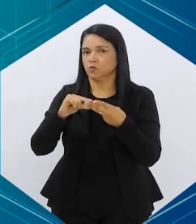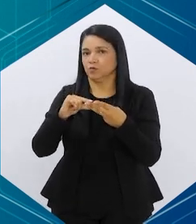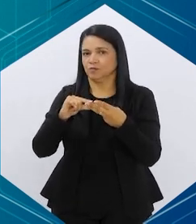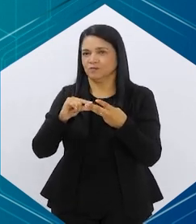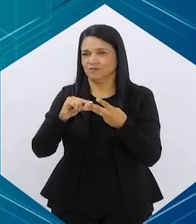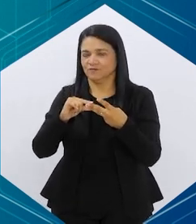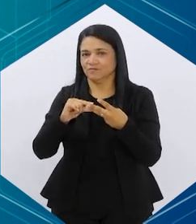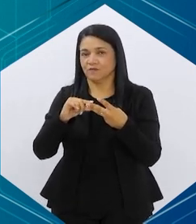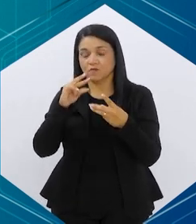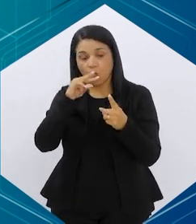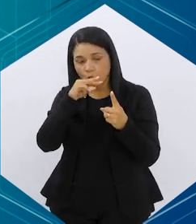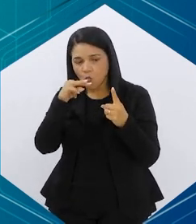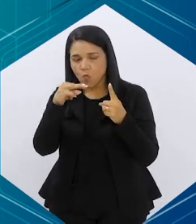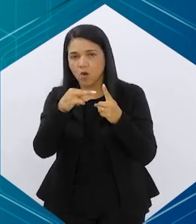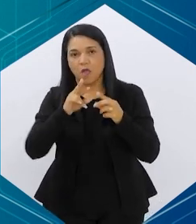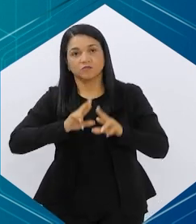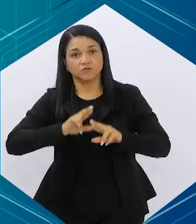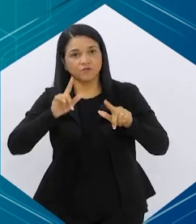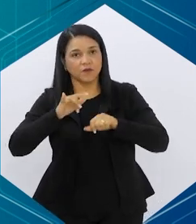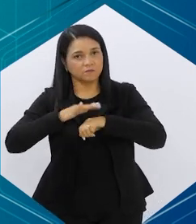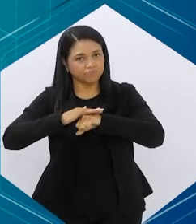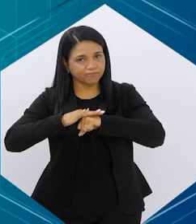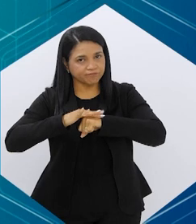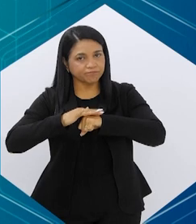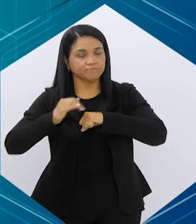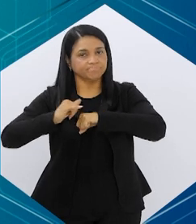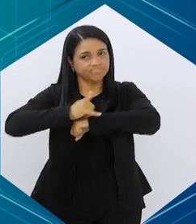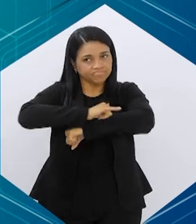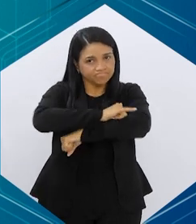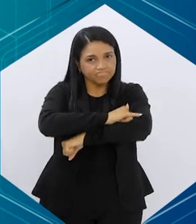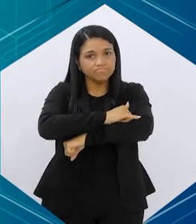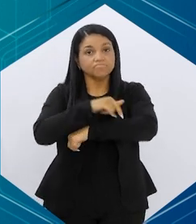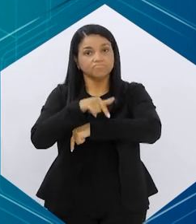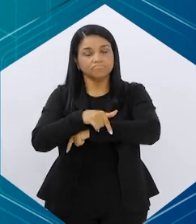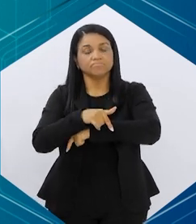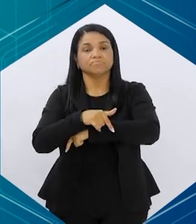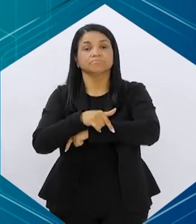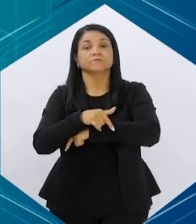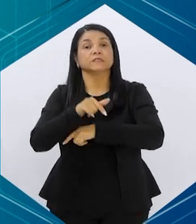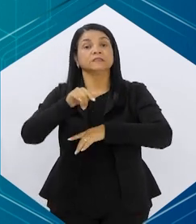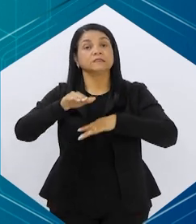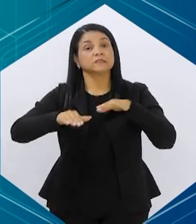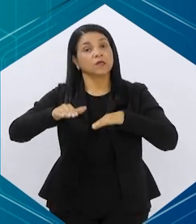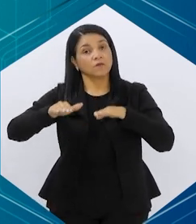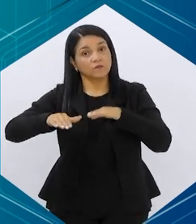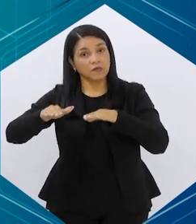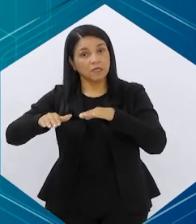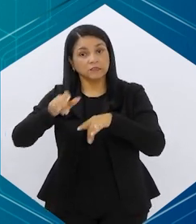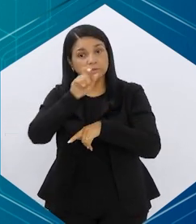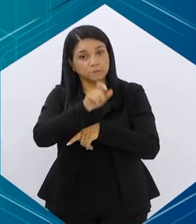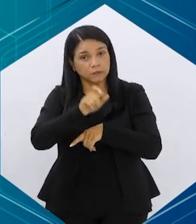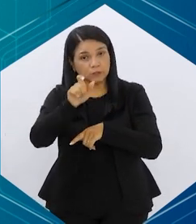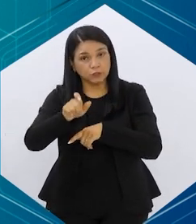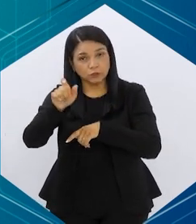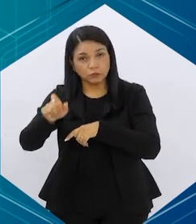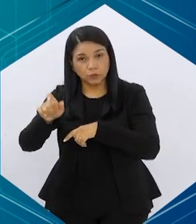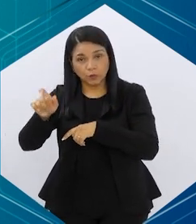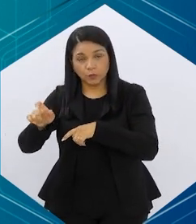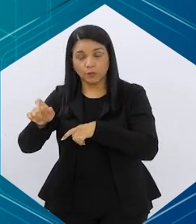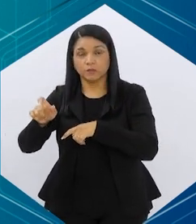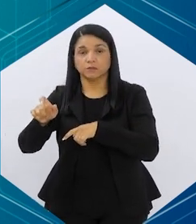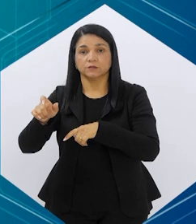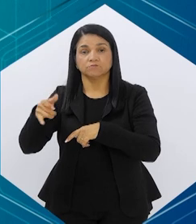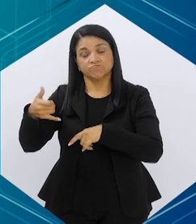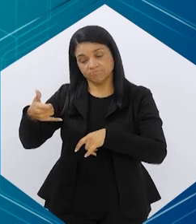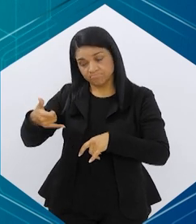mudando um pouco o nosso olhar para a obesidade, como uma doença crônica, recidivante, relapsante. Talvez muitos pacientes vão precisar de